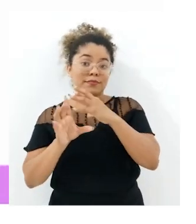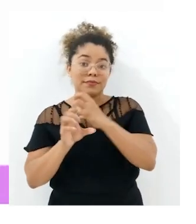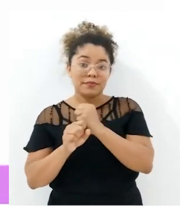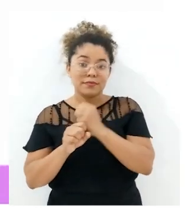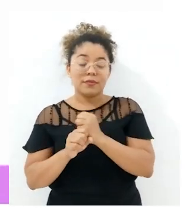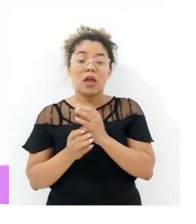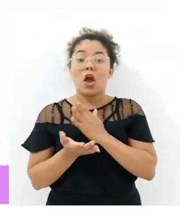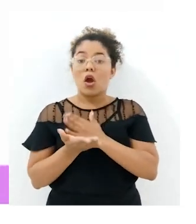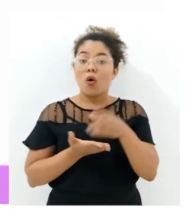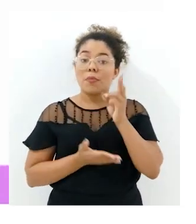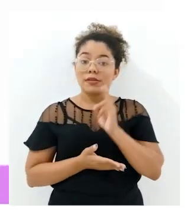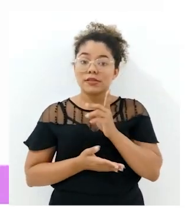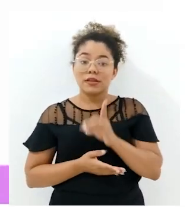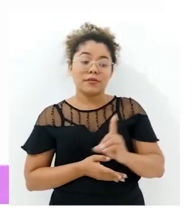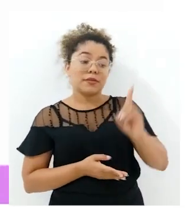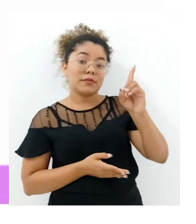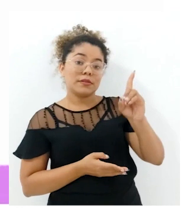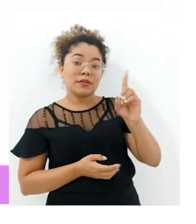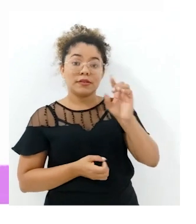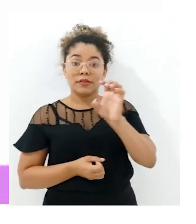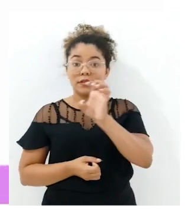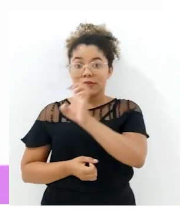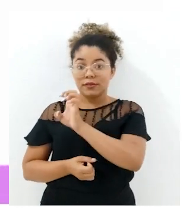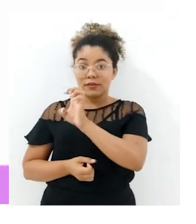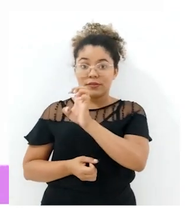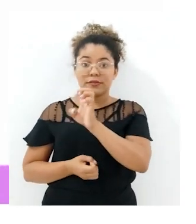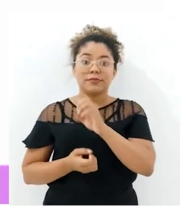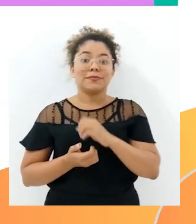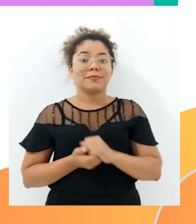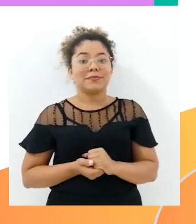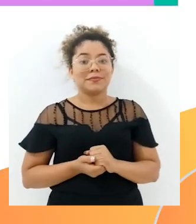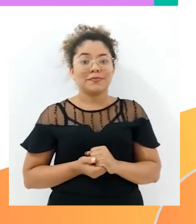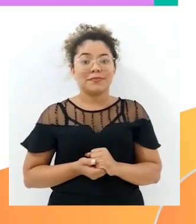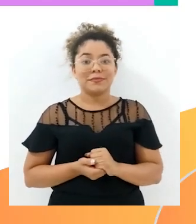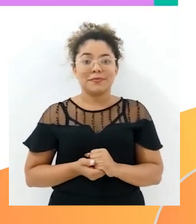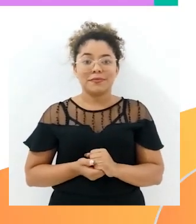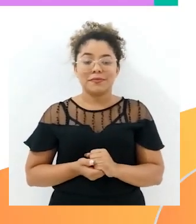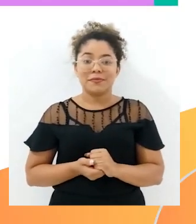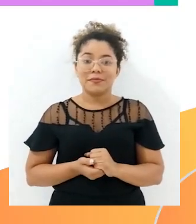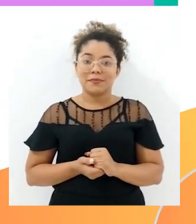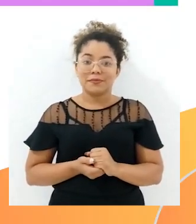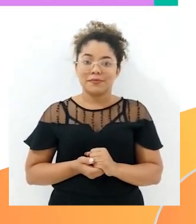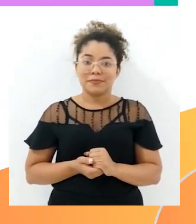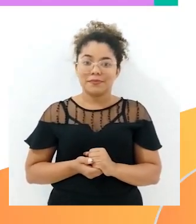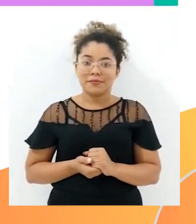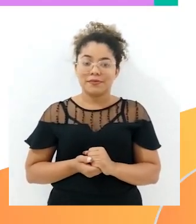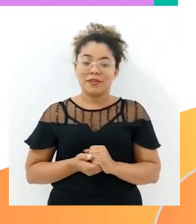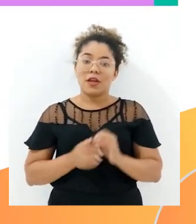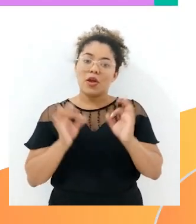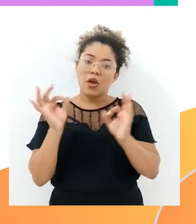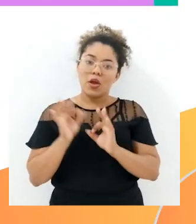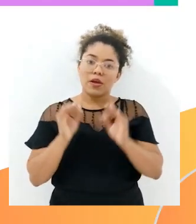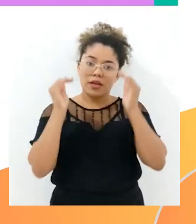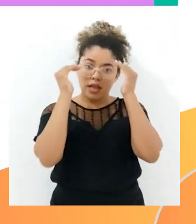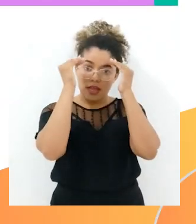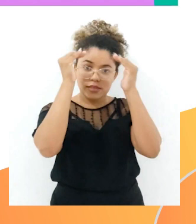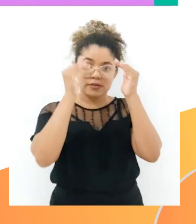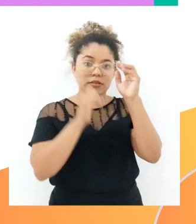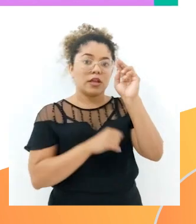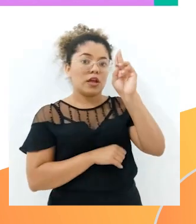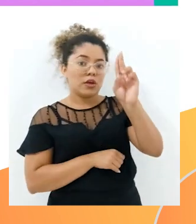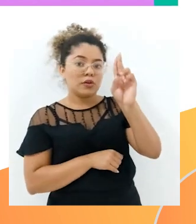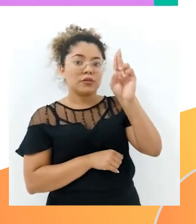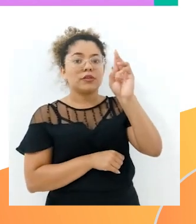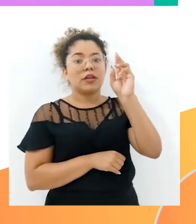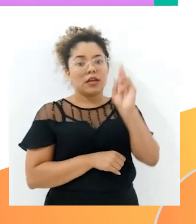começando sempre da direita para a esquerda e isso eu faço para preservar as ordens, né?